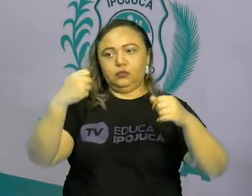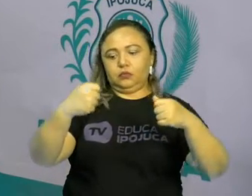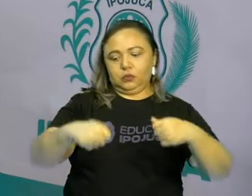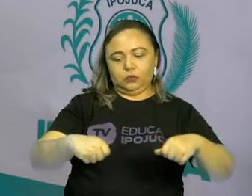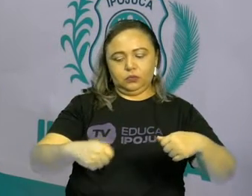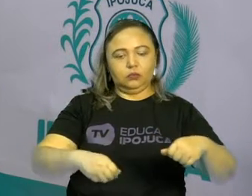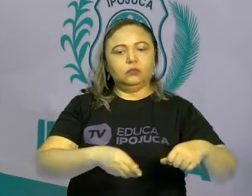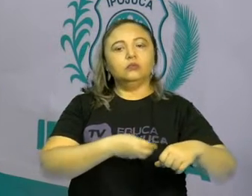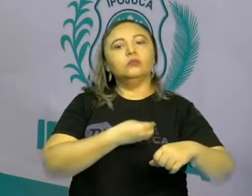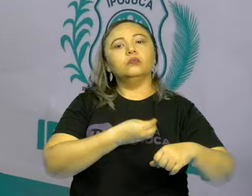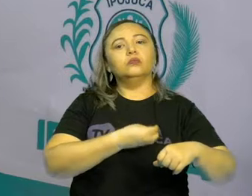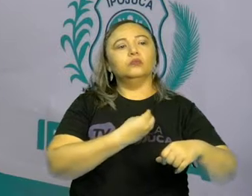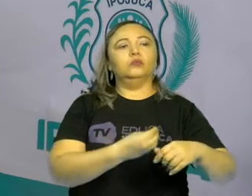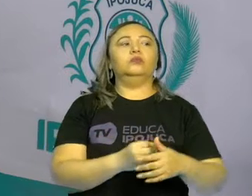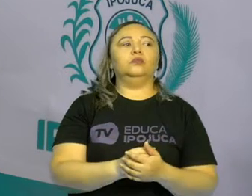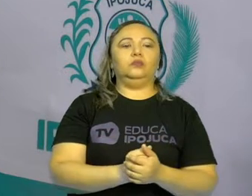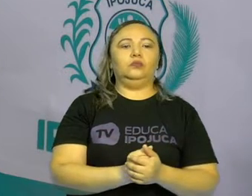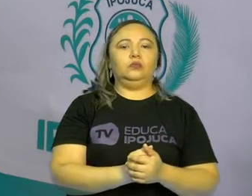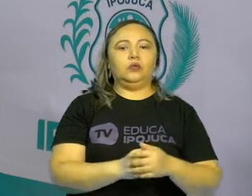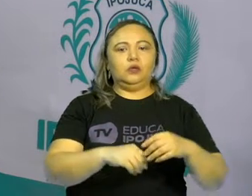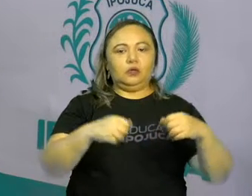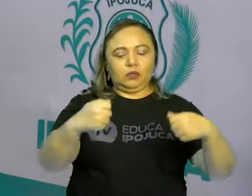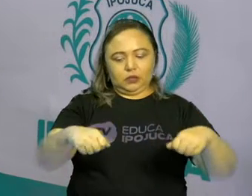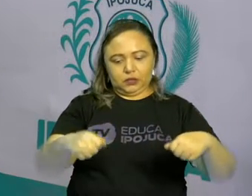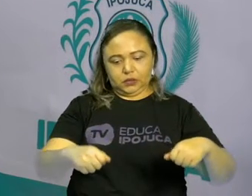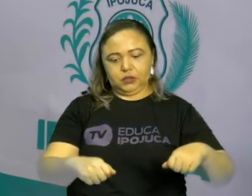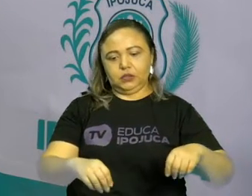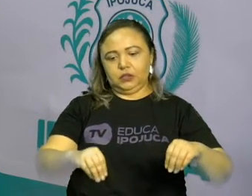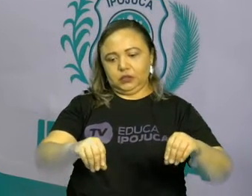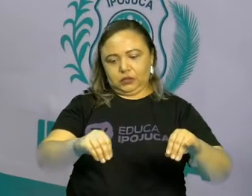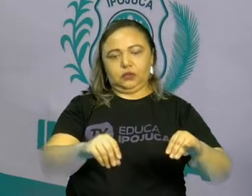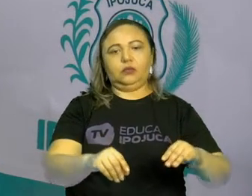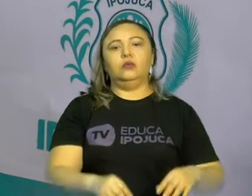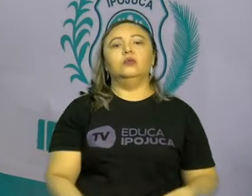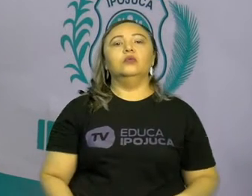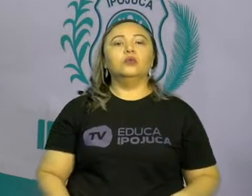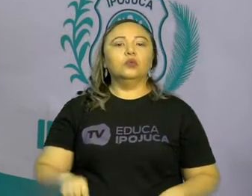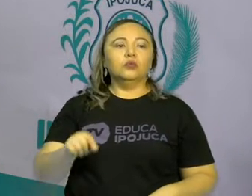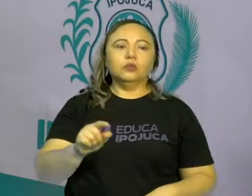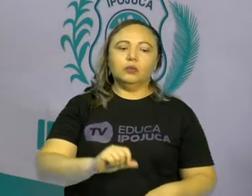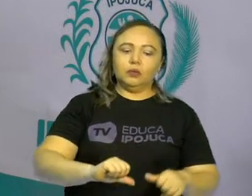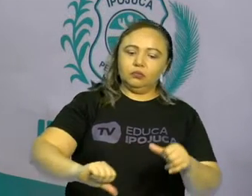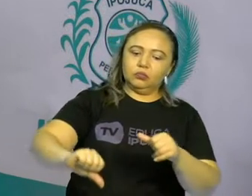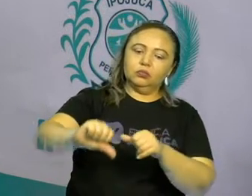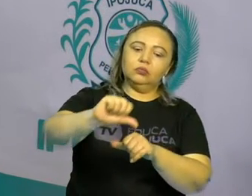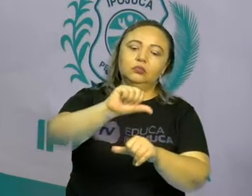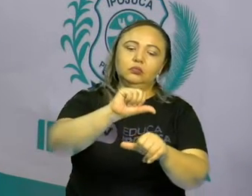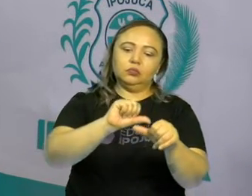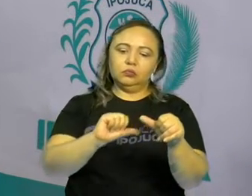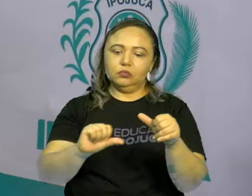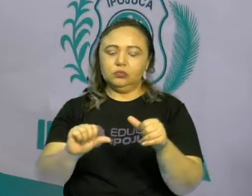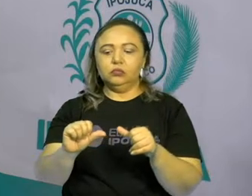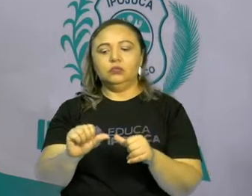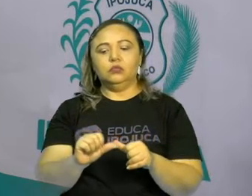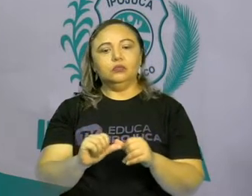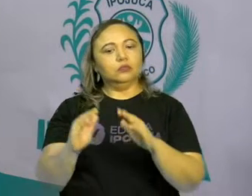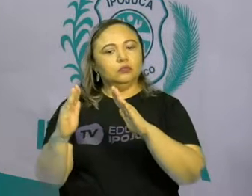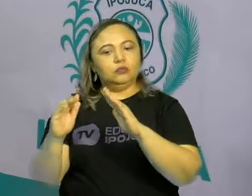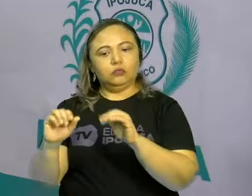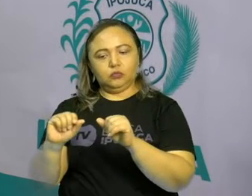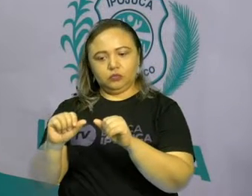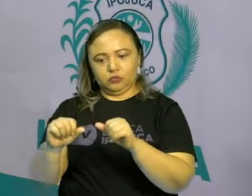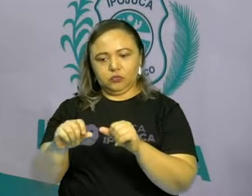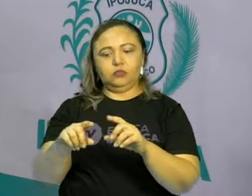habitam nesse meio, precisam da terra para transformar ele como abrigo,